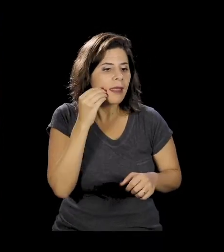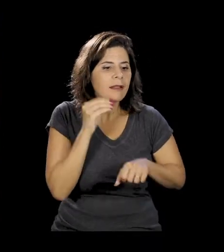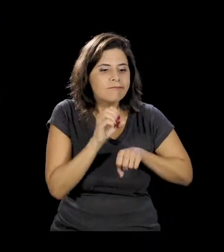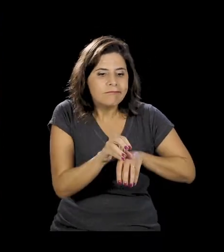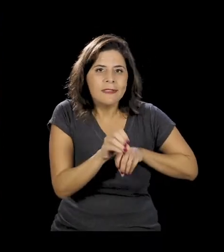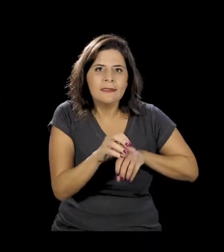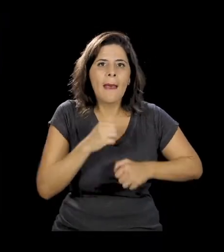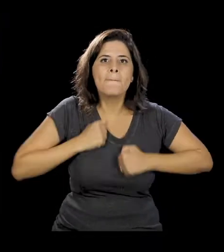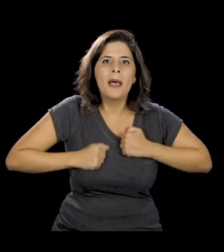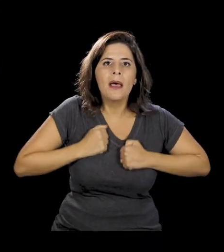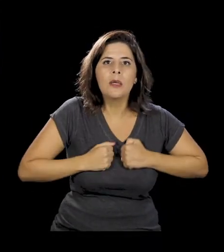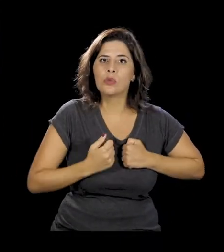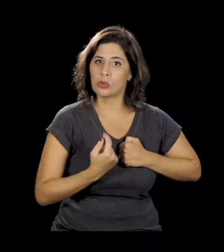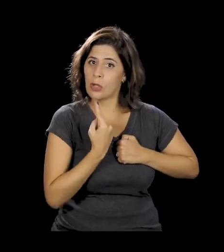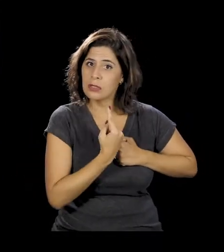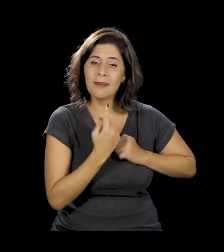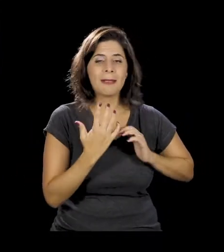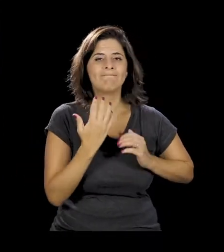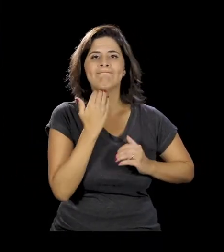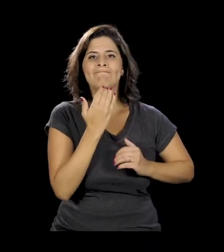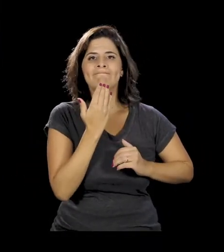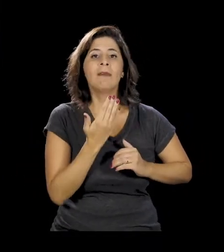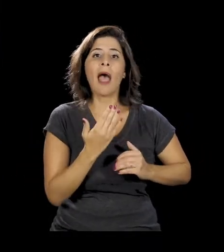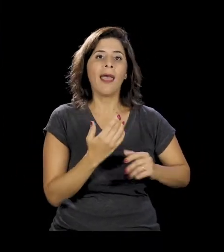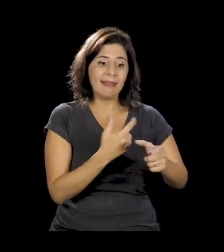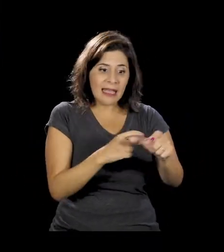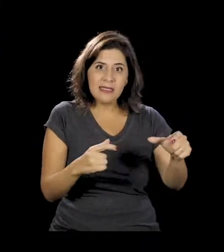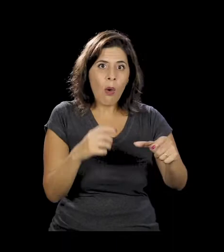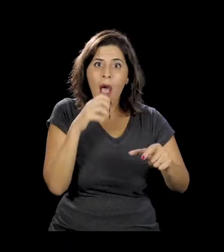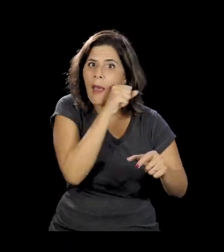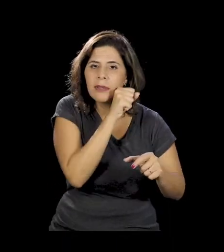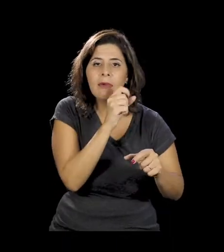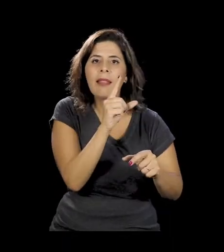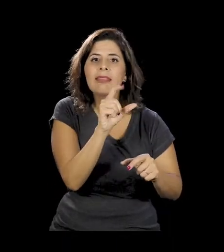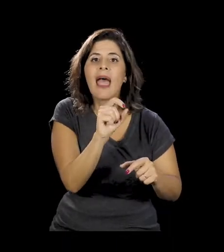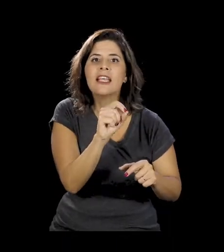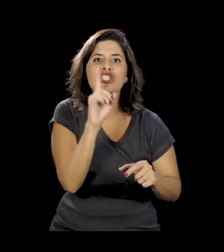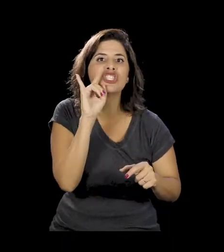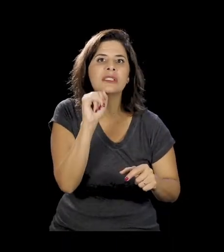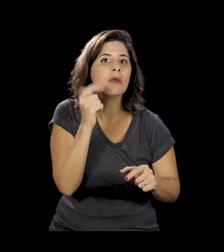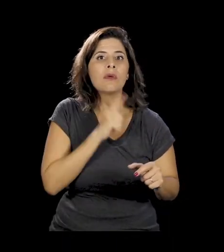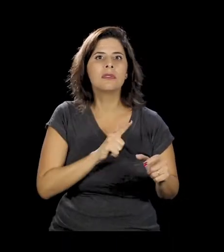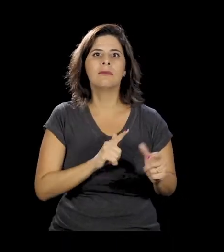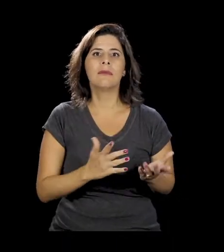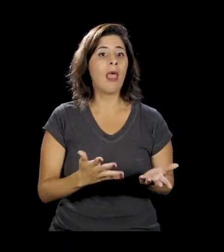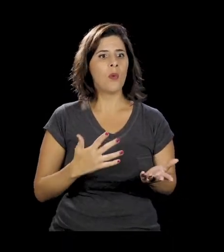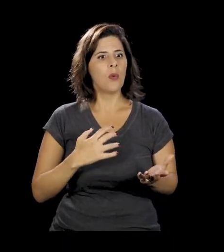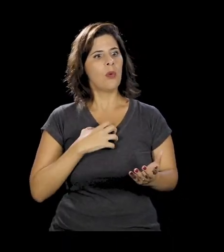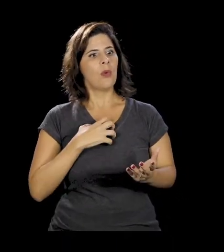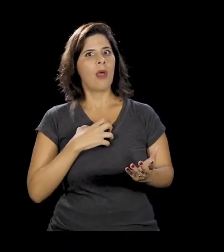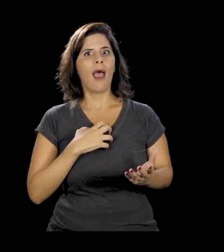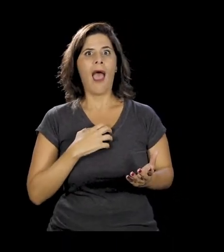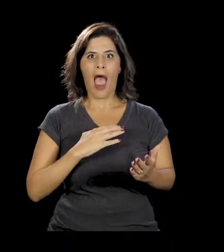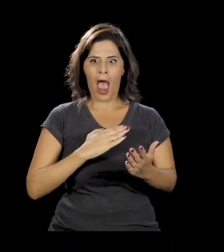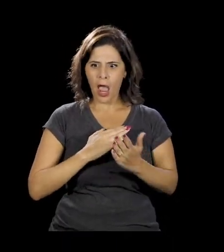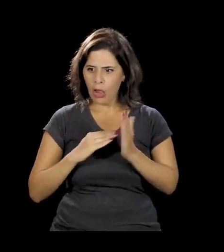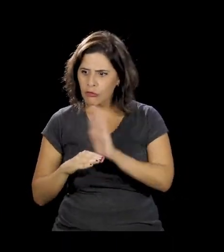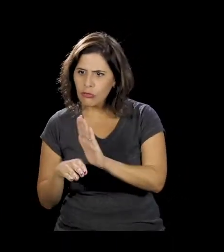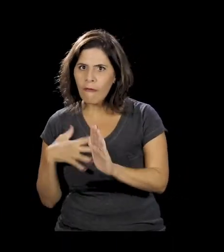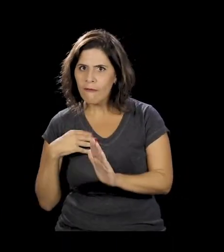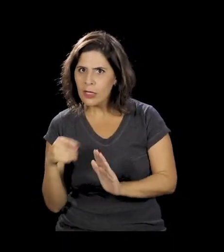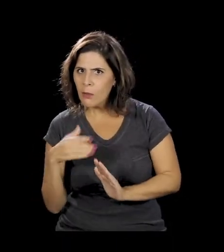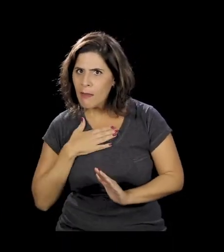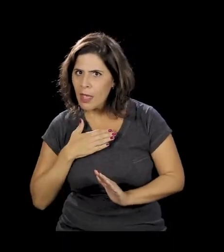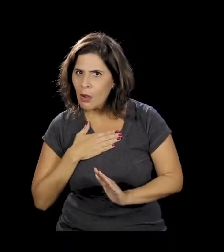sozinha, não conseguia. E com o desenho, em 10 dias, ela conseguiu. Então, eu fiquei pactada com isso. Eu falei, bom, você ajuda o meu filho,